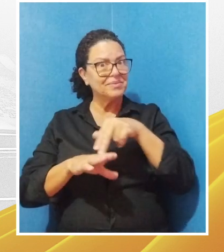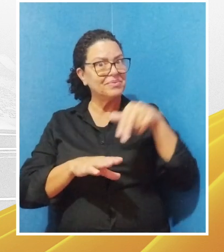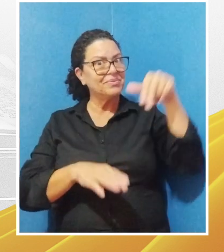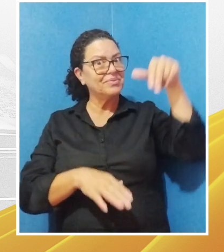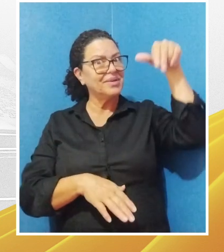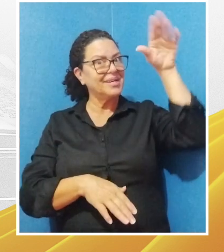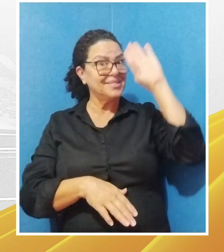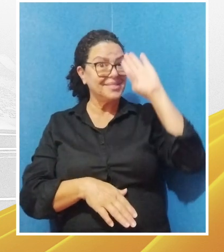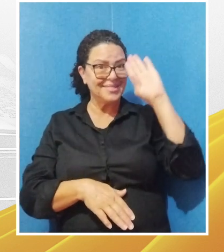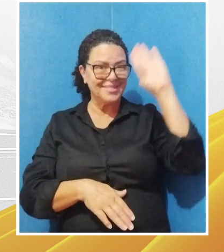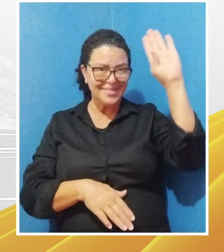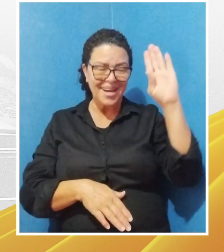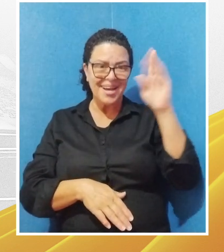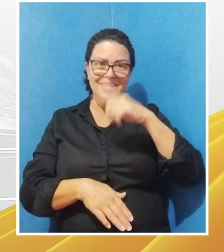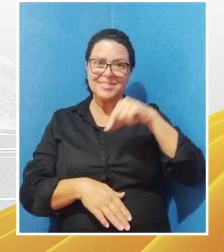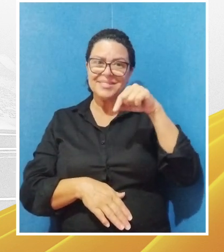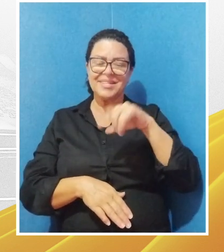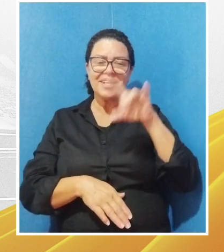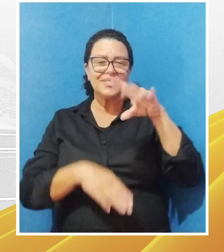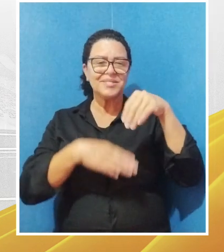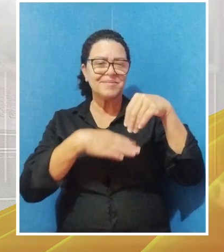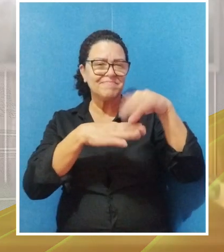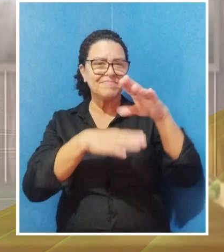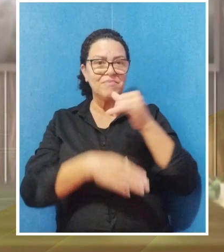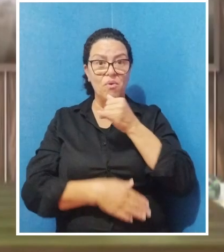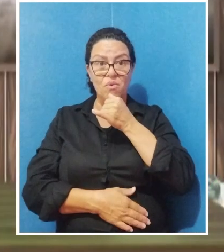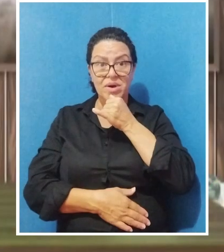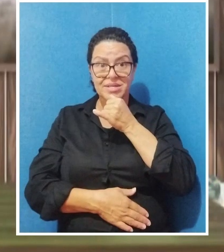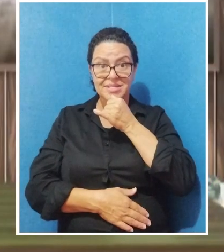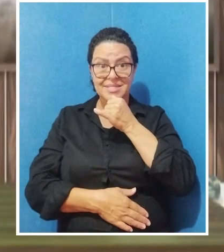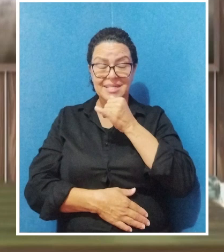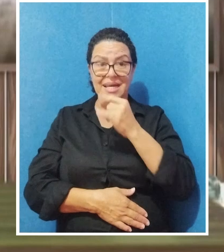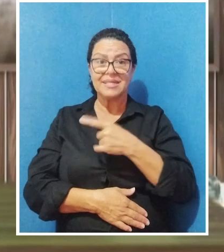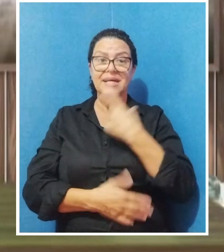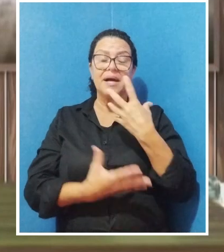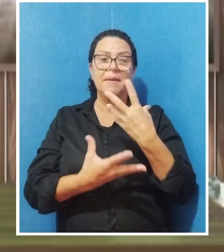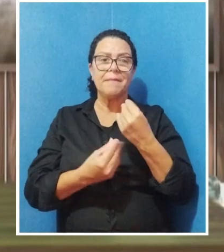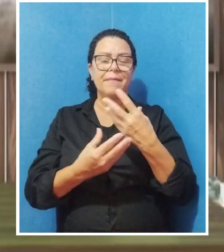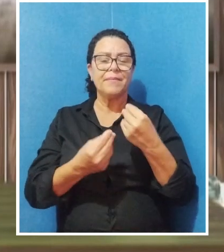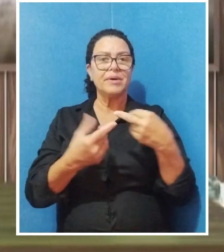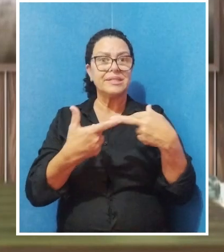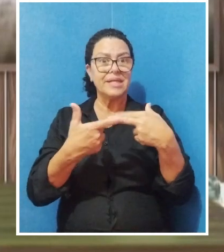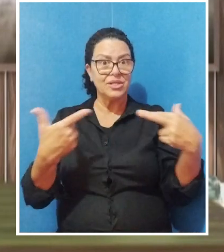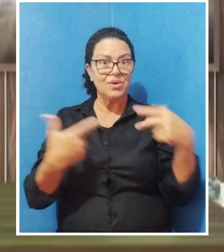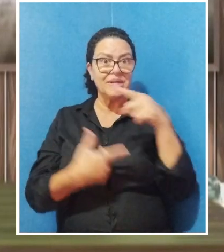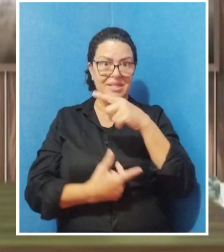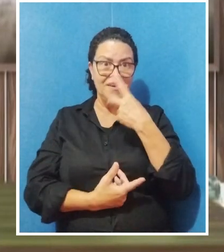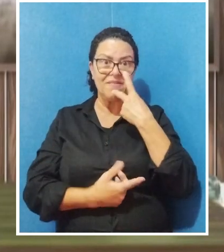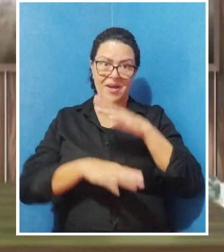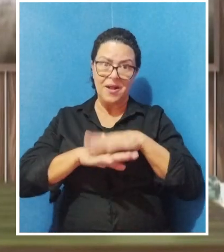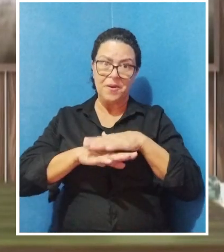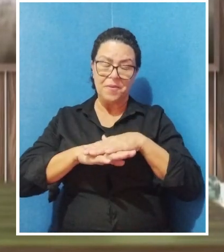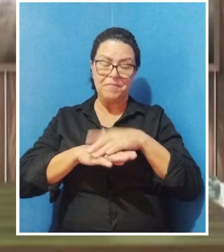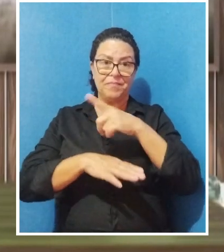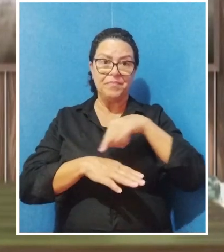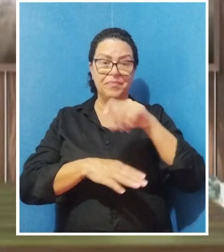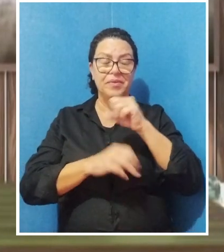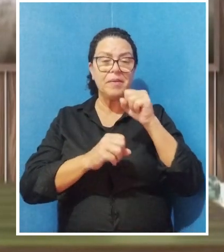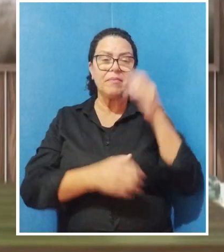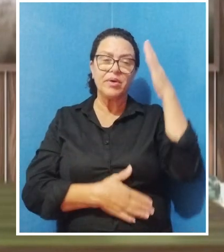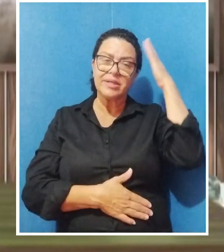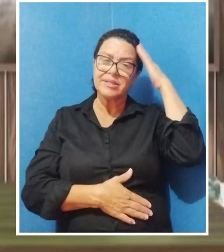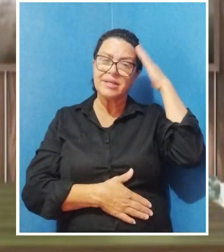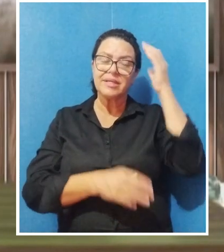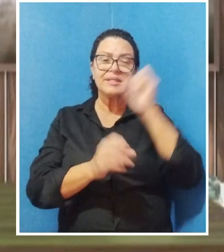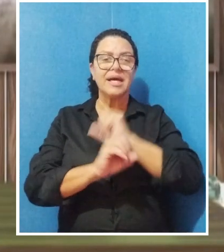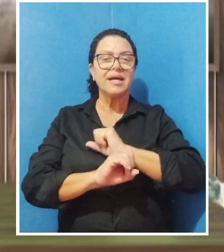É isso, darei aqui apenas um exemplo das muitas coisas que ele disse, para que possamos